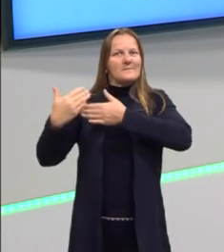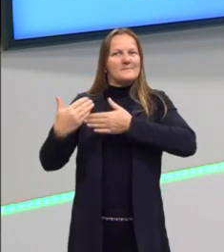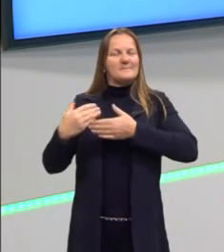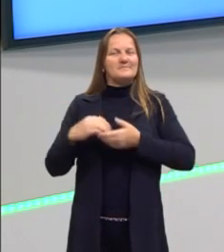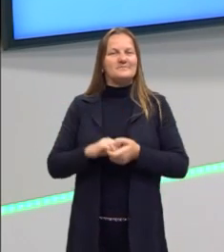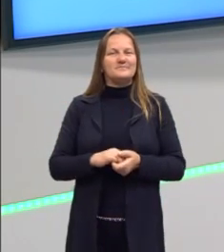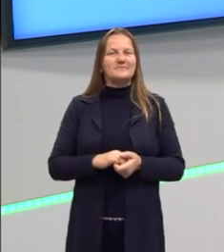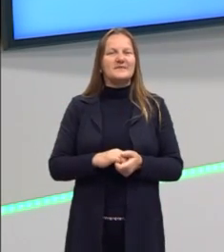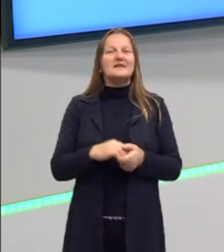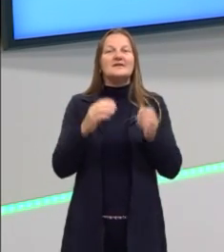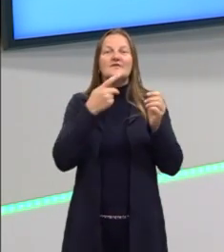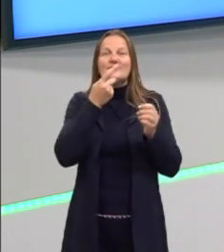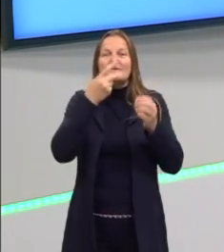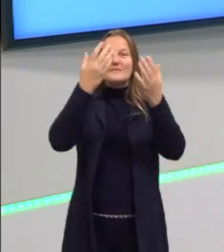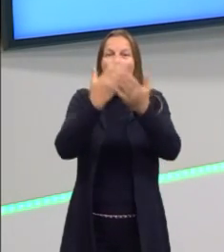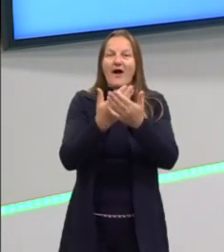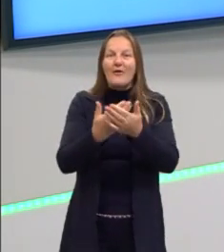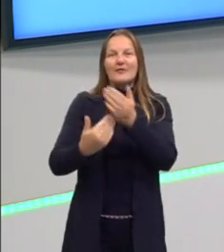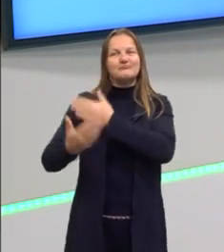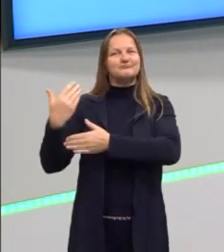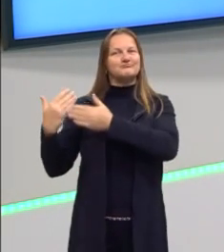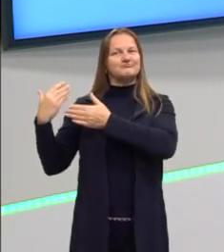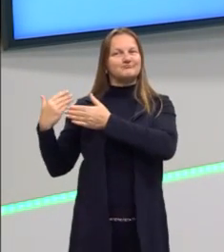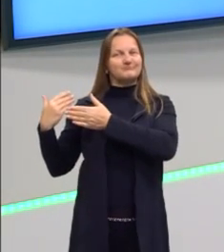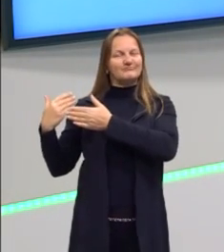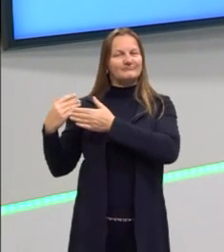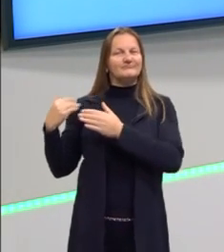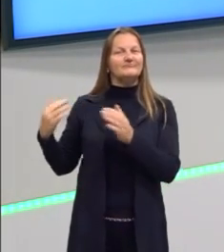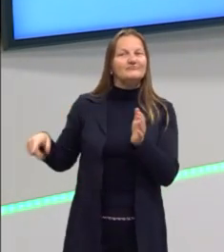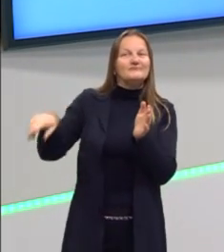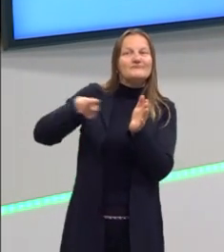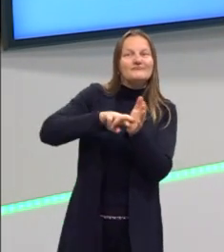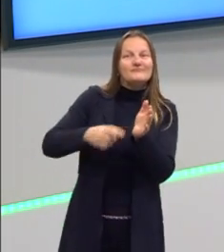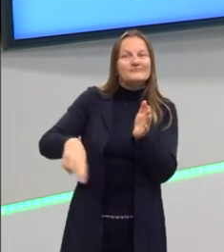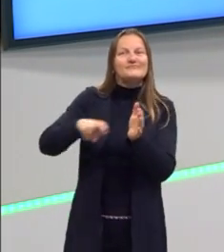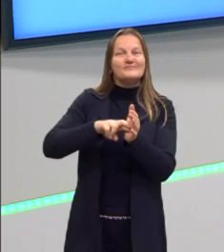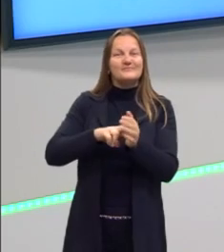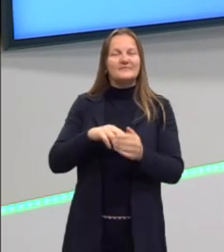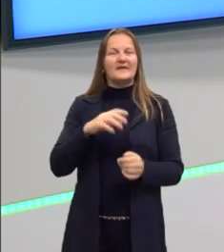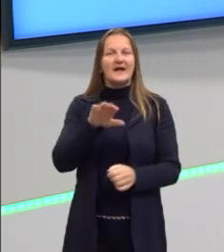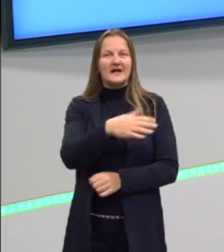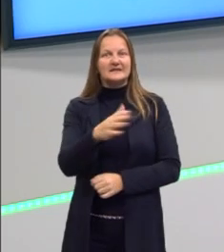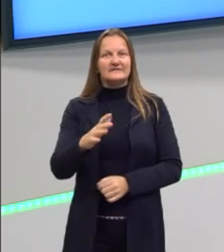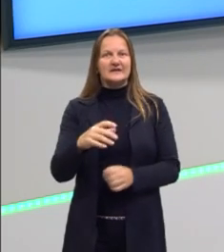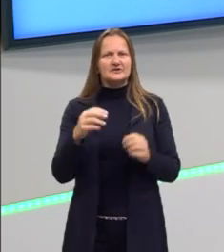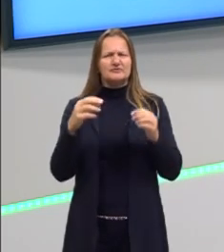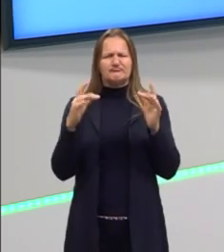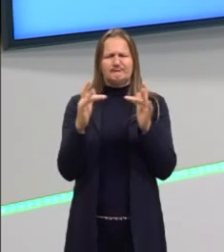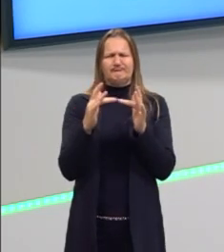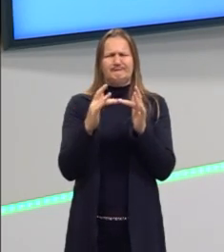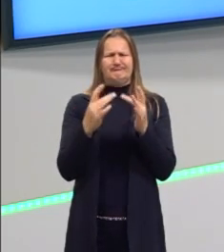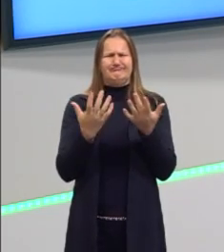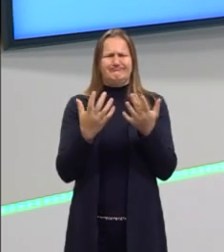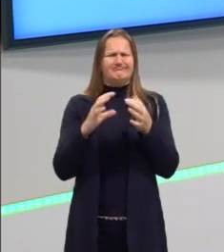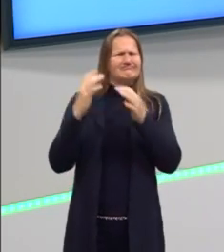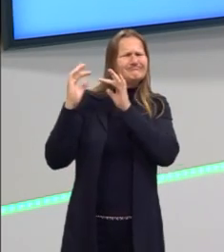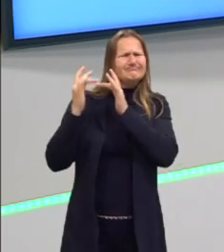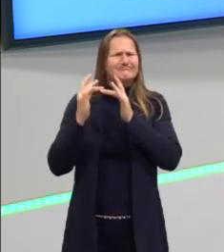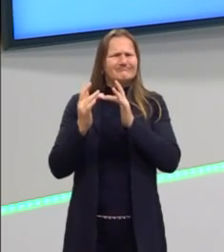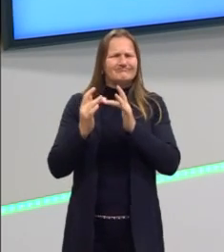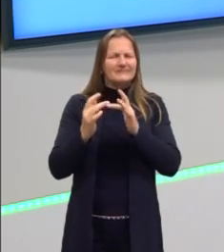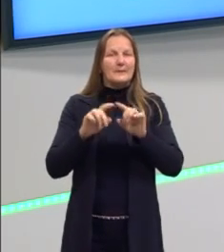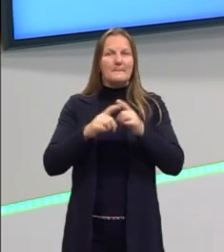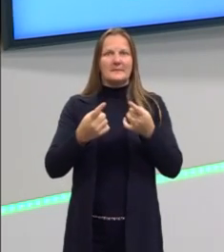coisas que a gente já falou aí em aulas anteriores. Porque eu sempre digo para vocês, às vezes pode não fazer sentido o que a gente está falando.